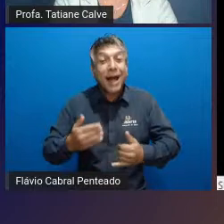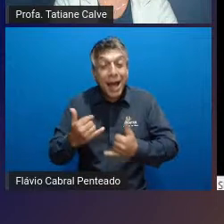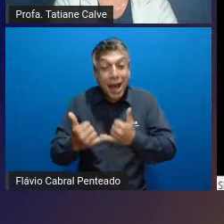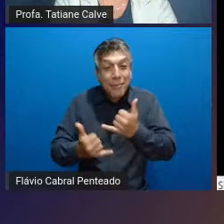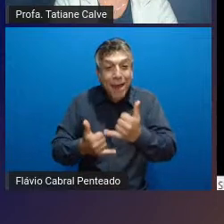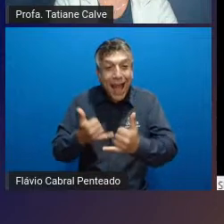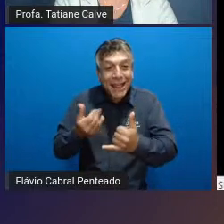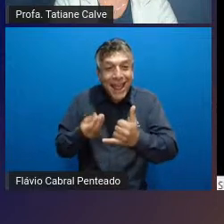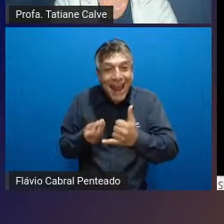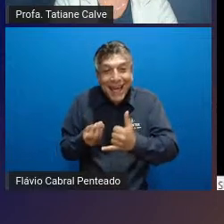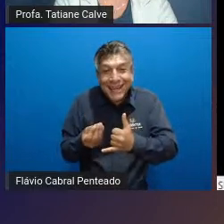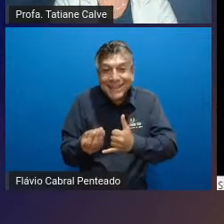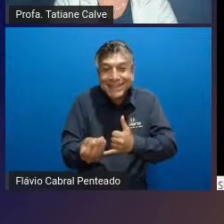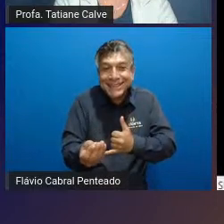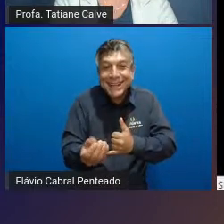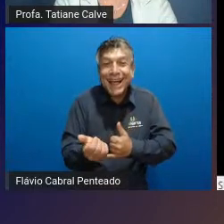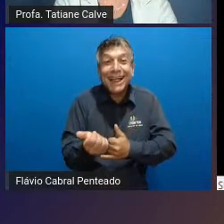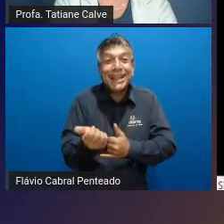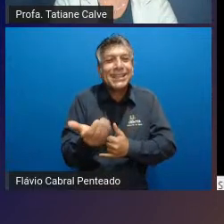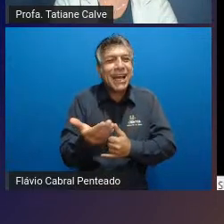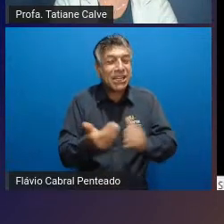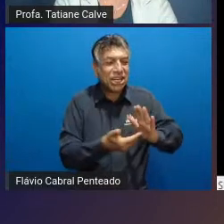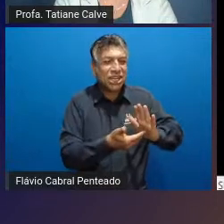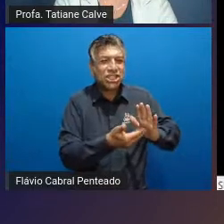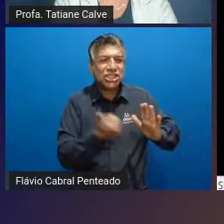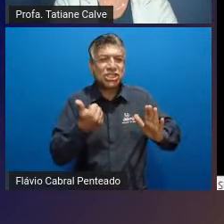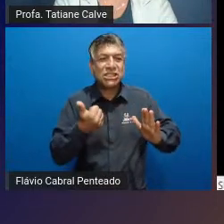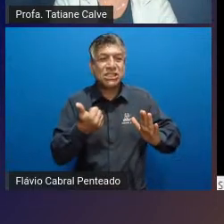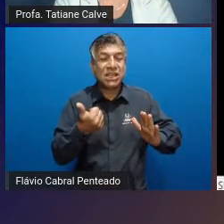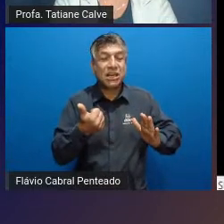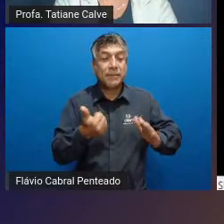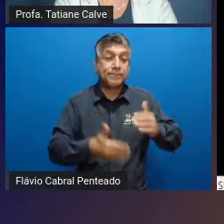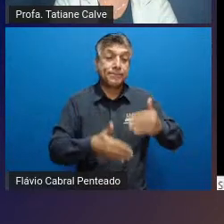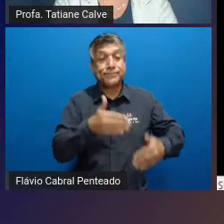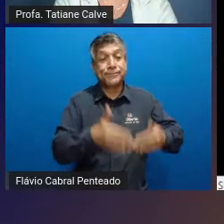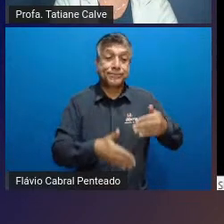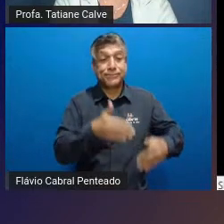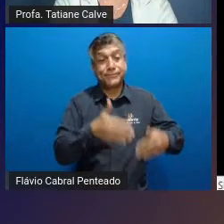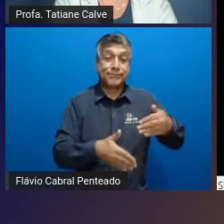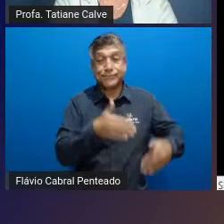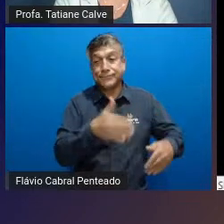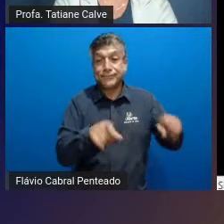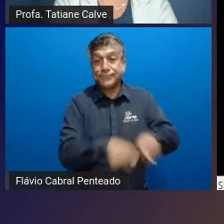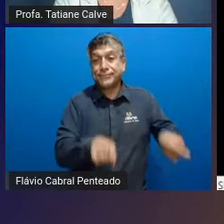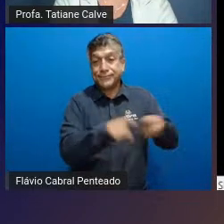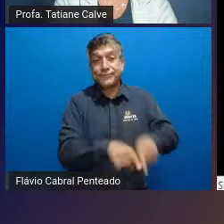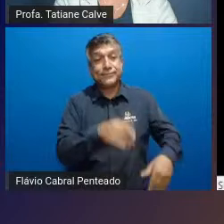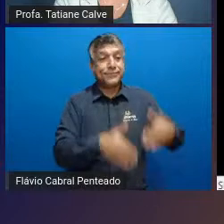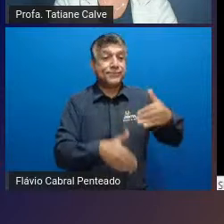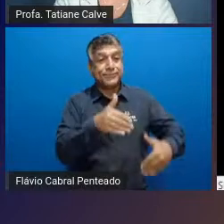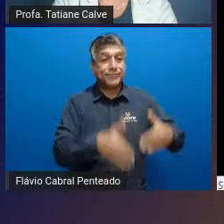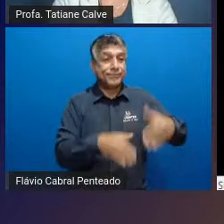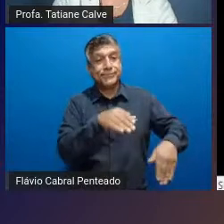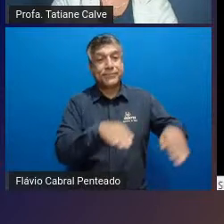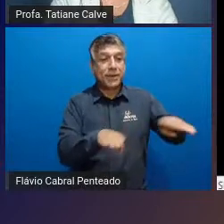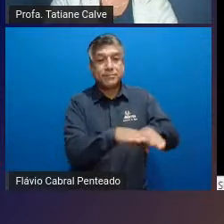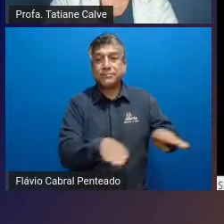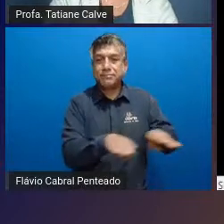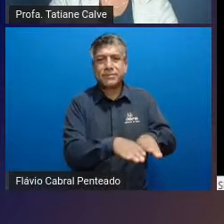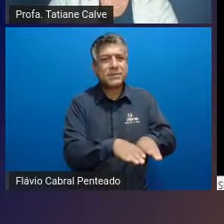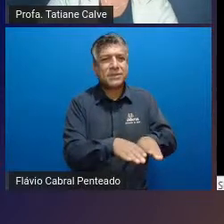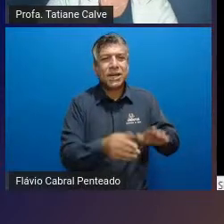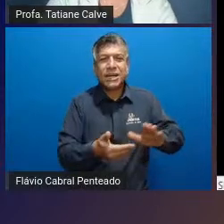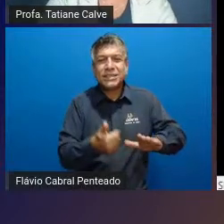esse caráter de tirar um pouquinho essa questão mecânica essa questão automática do